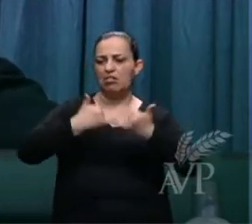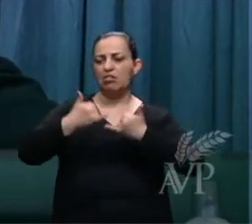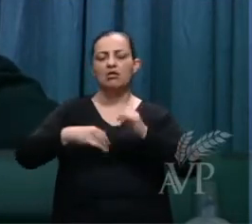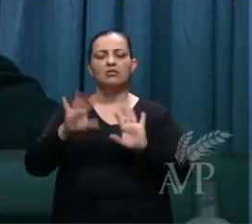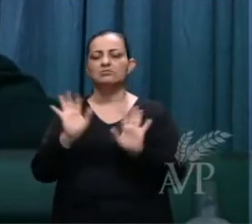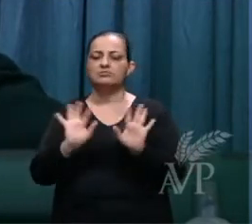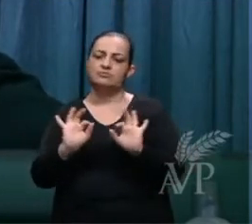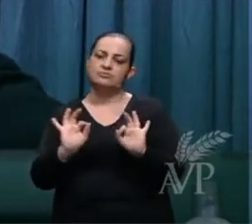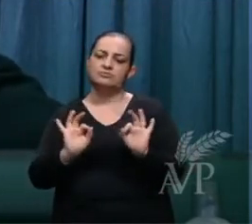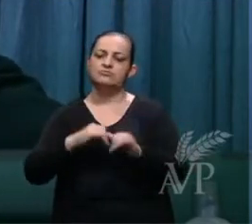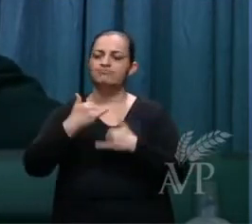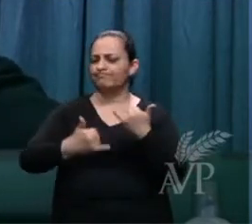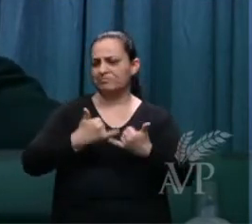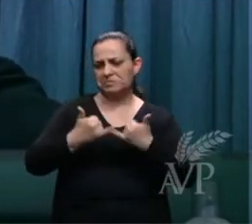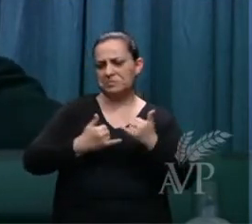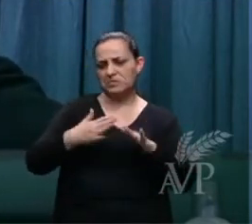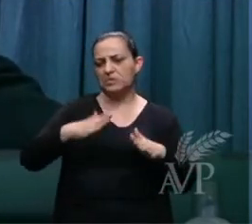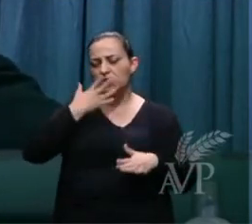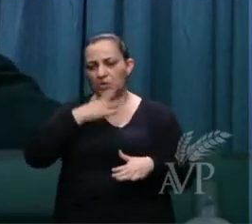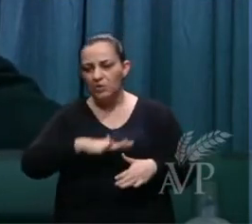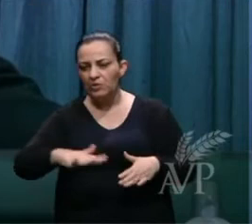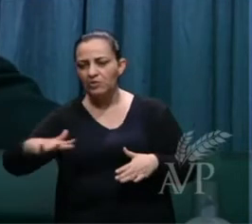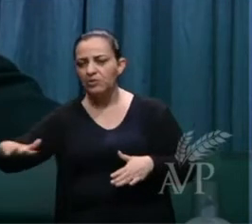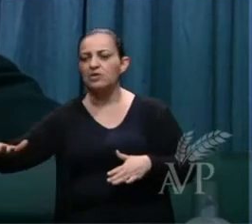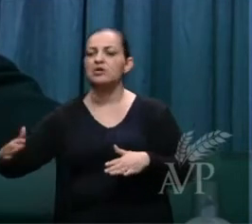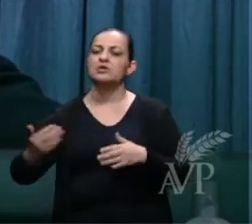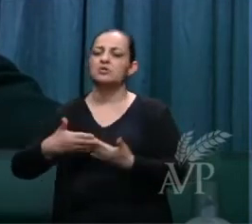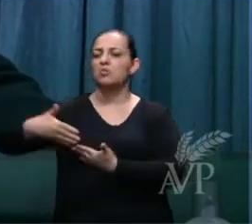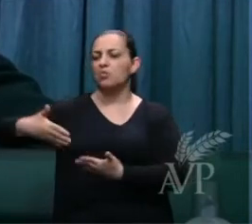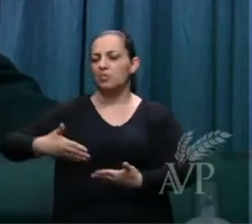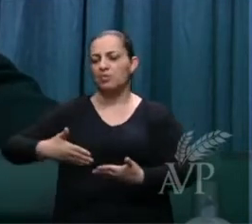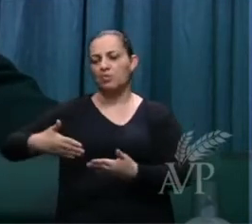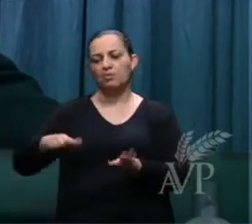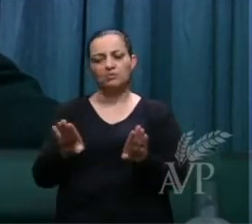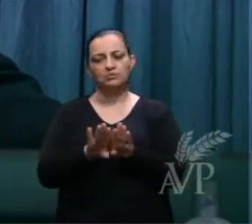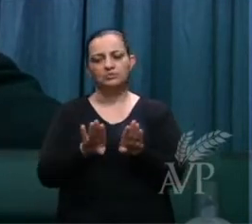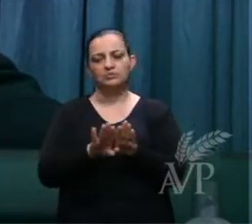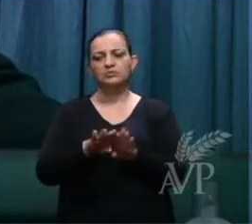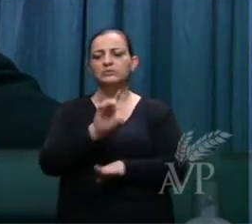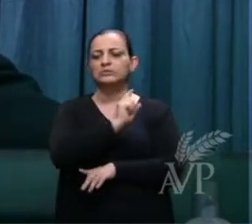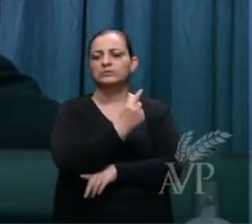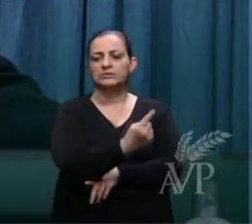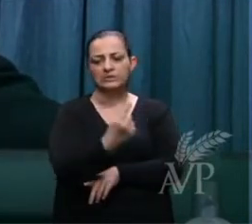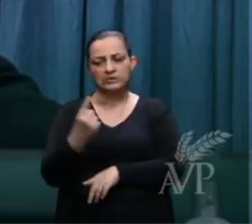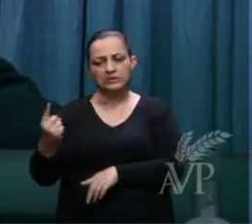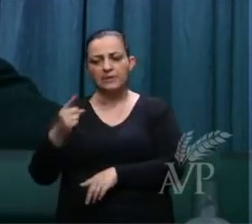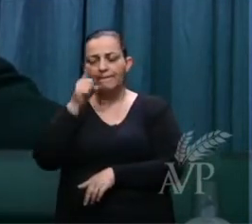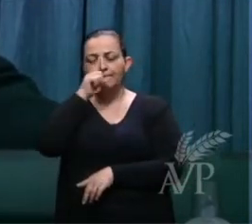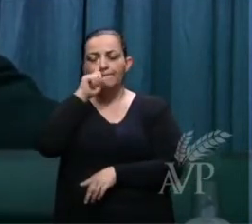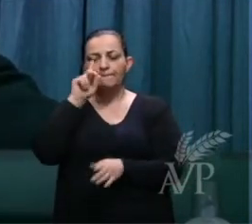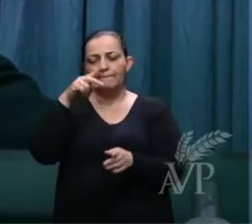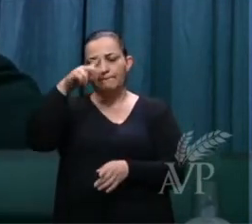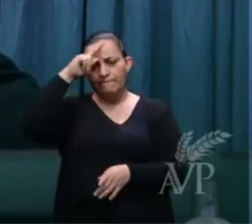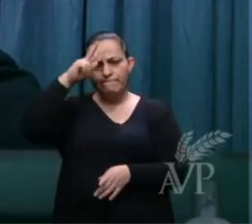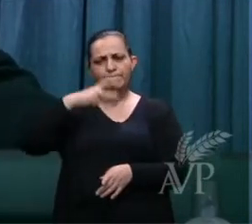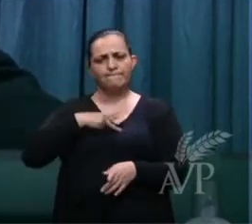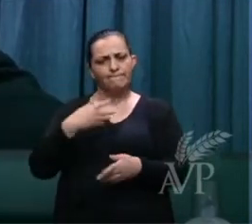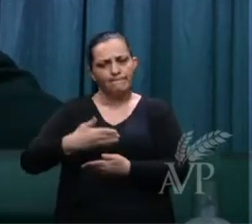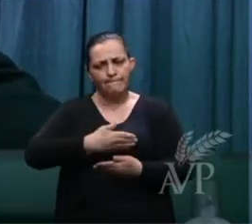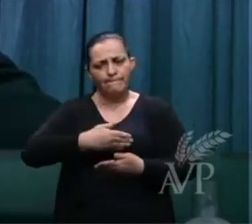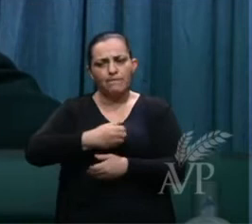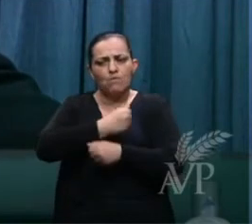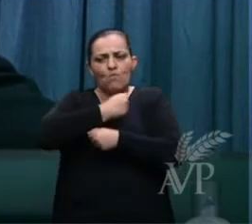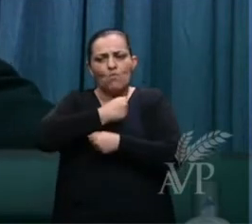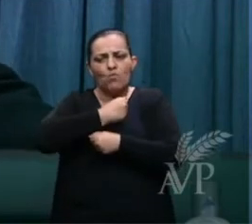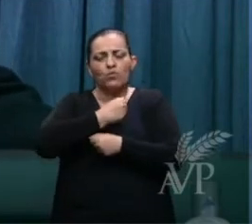não deva estar brincando com crianças, bebês. Cada mãe segura o seu bebê. Não